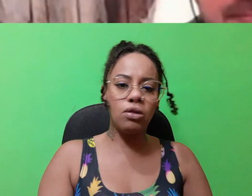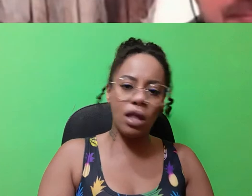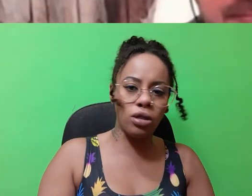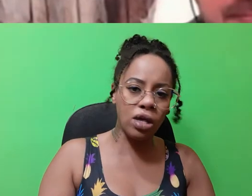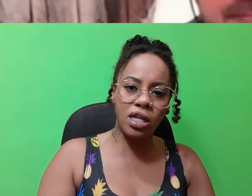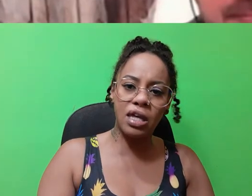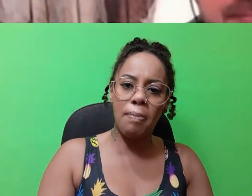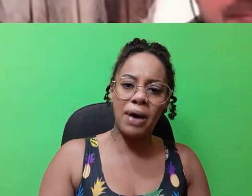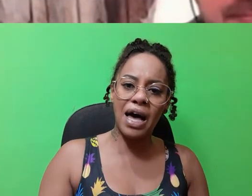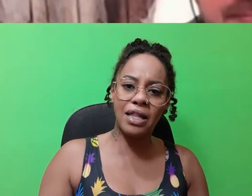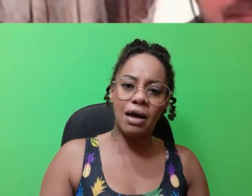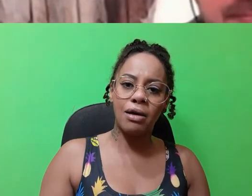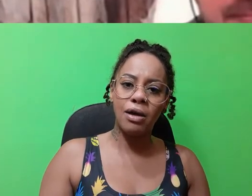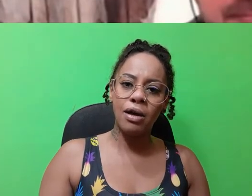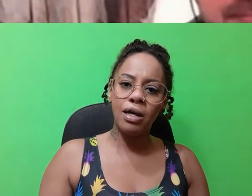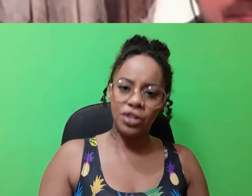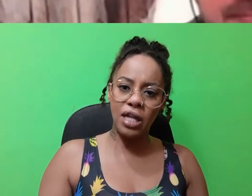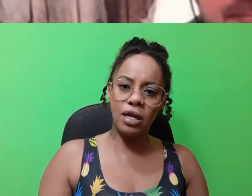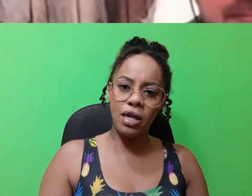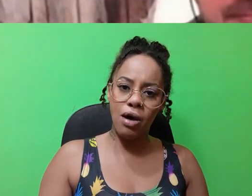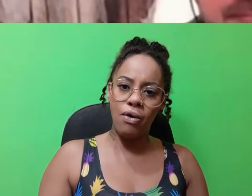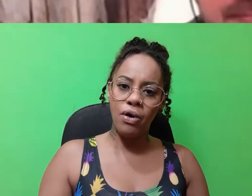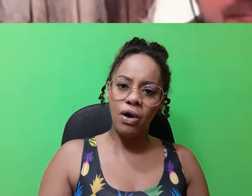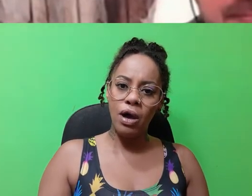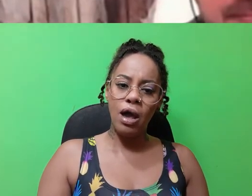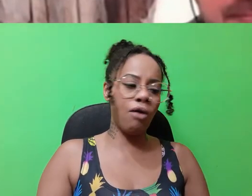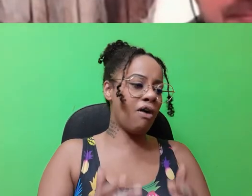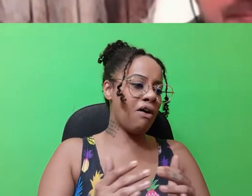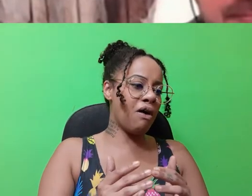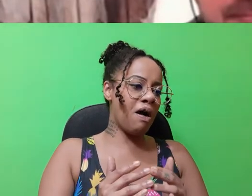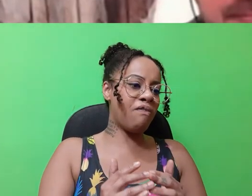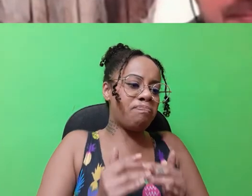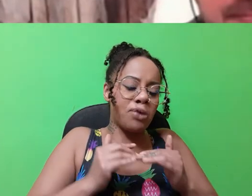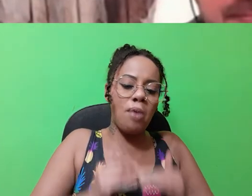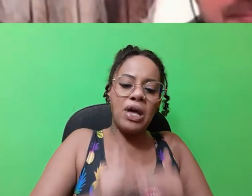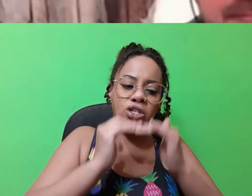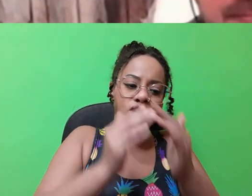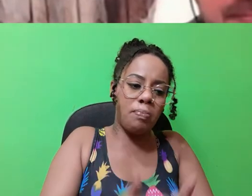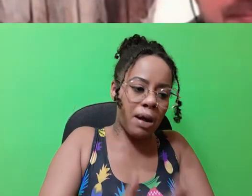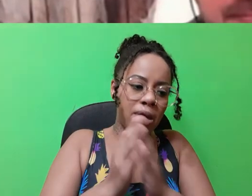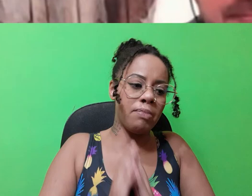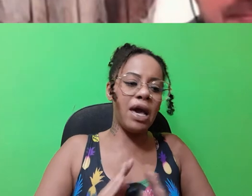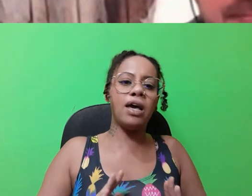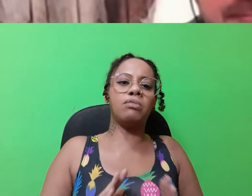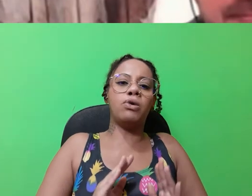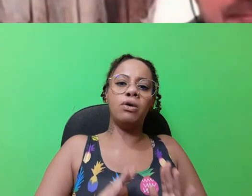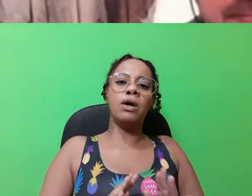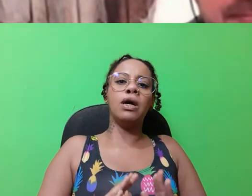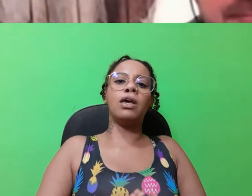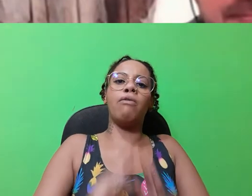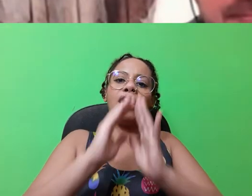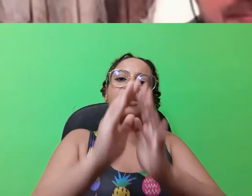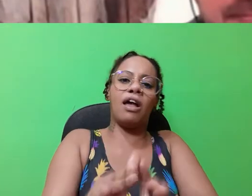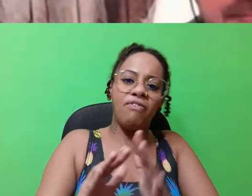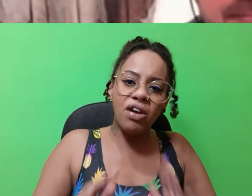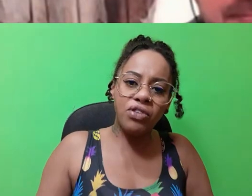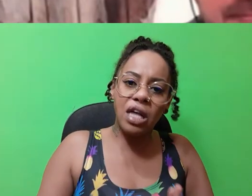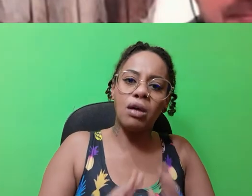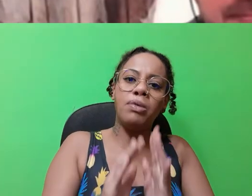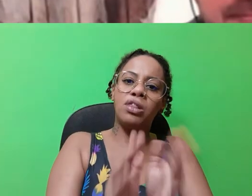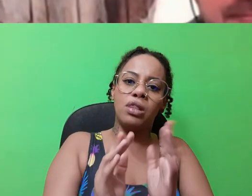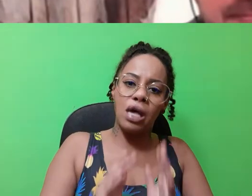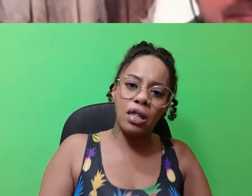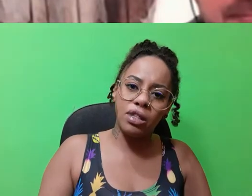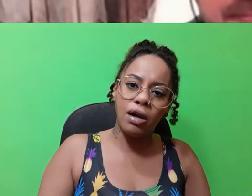empresariado tem suas escapadas. Você entendeu? Eu prometi pra mim mesmo que eu ia sair